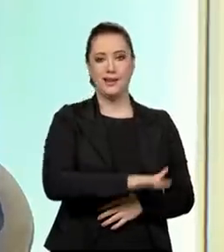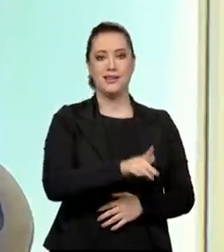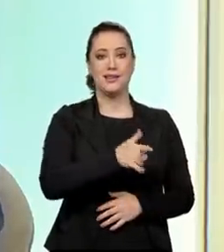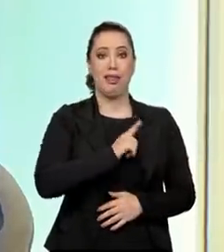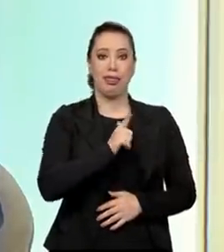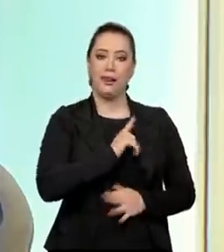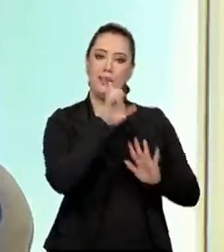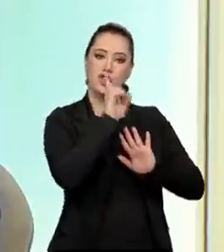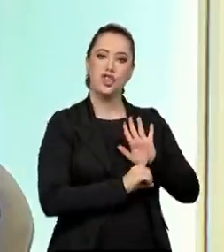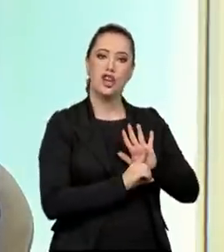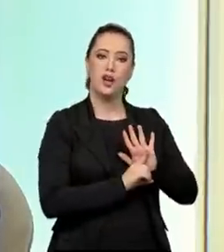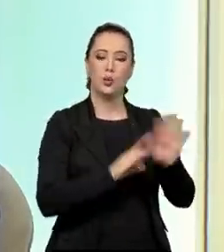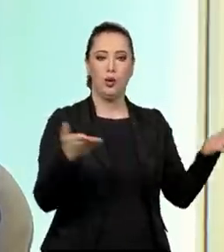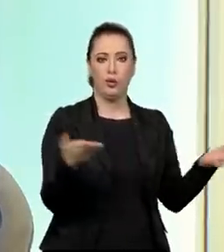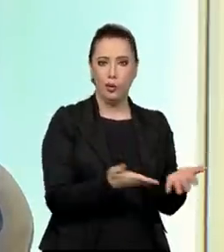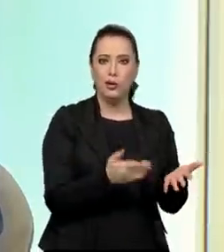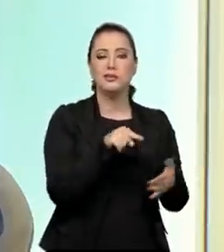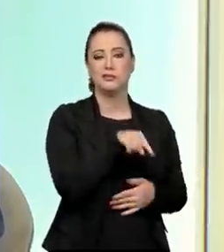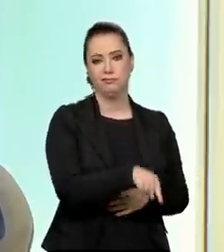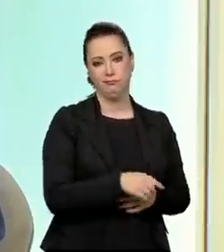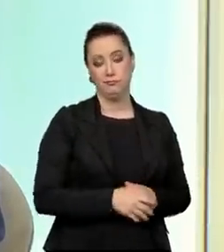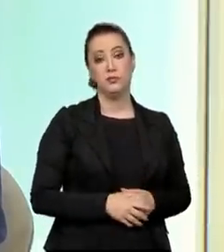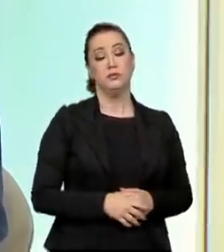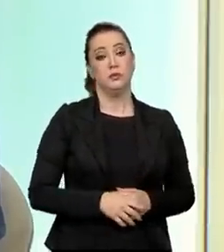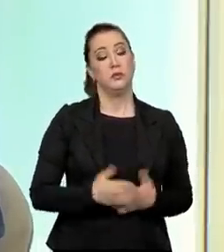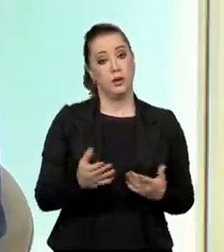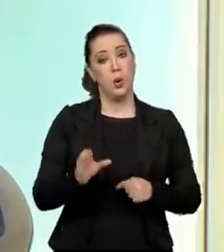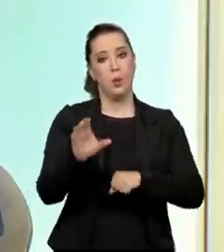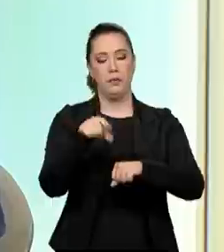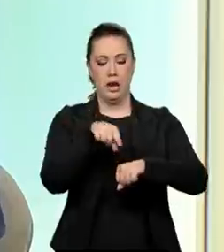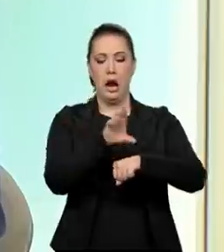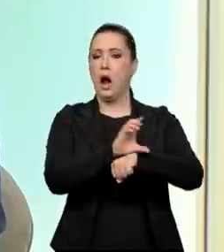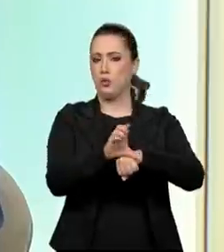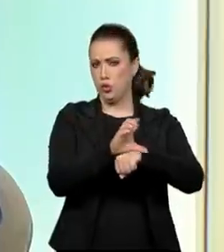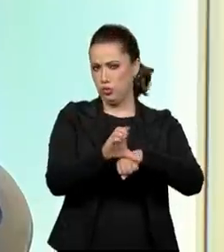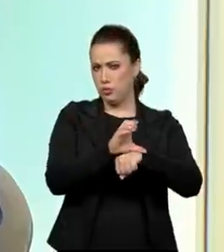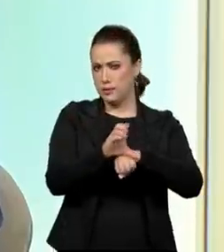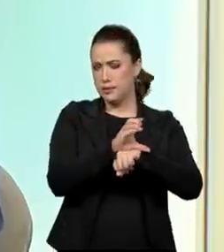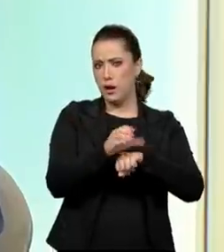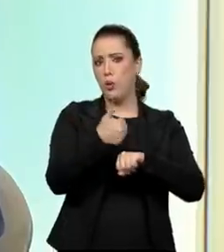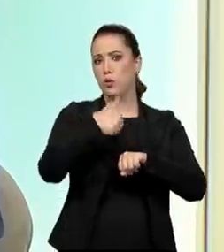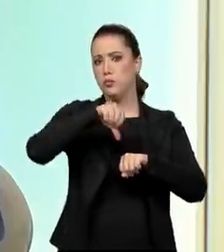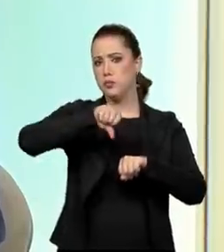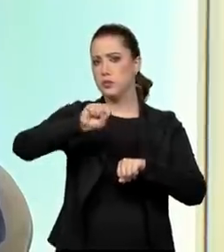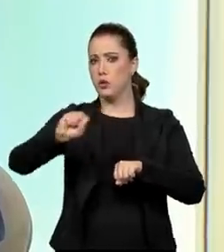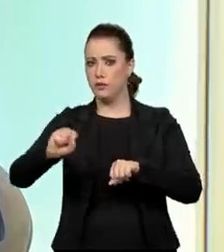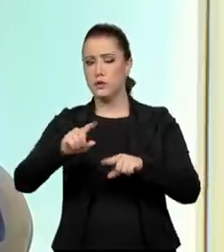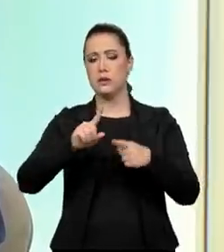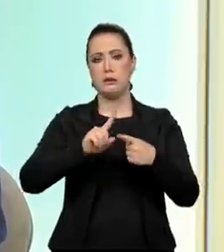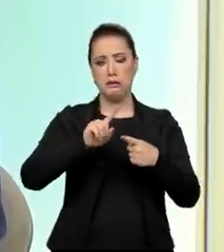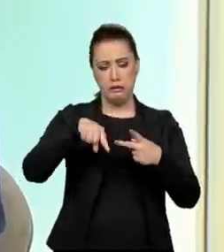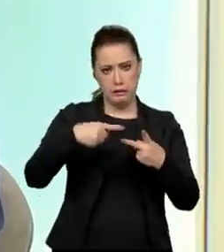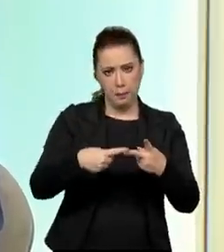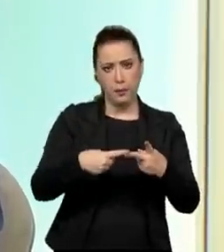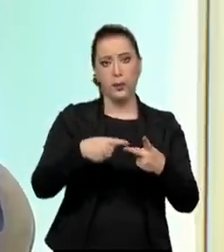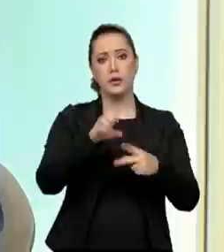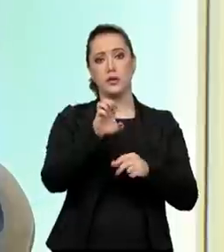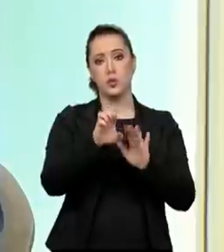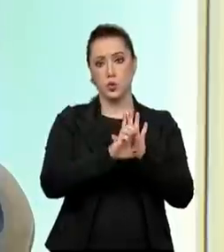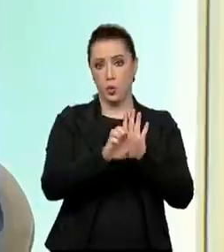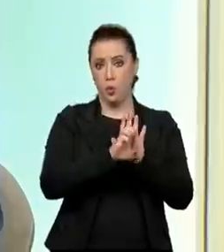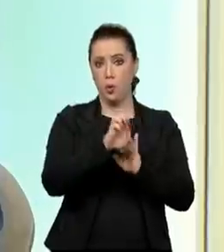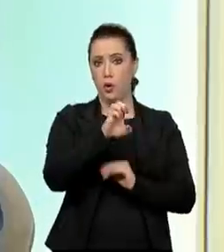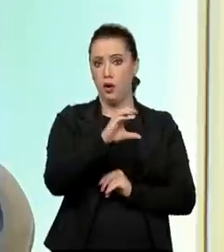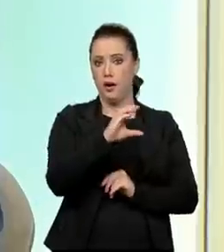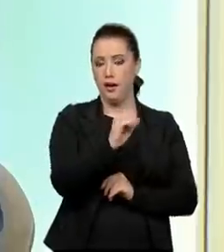muito claro também, tanto na Constituição quanto no Estatuto da Criança e Adolescente, eles vêm lado a lado, Constituição de 88 e o ECA em 90, que a